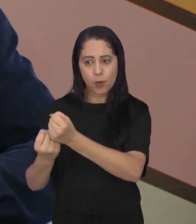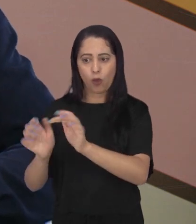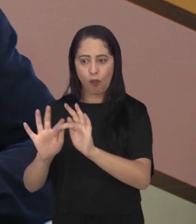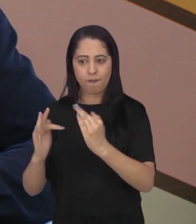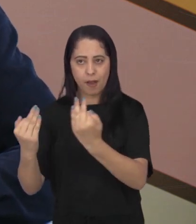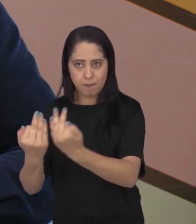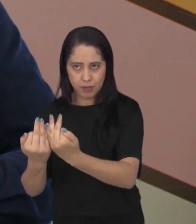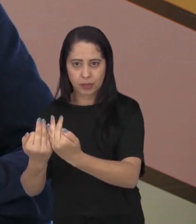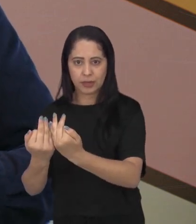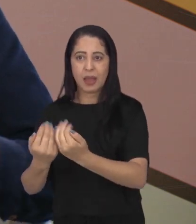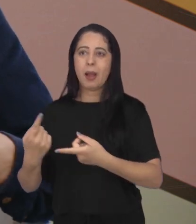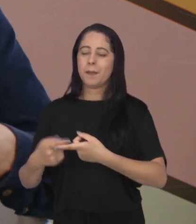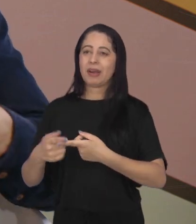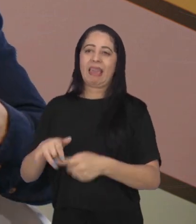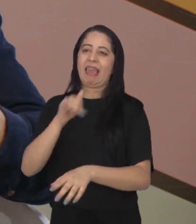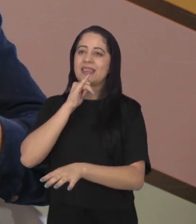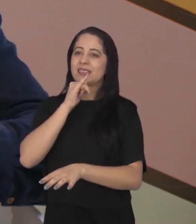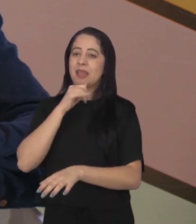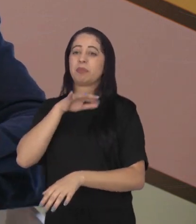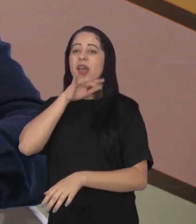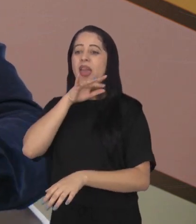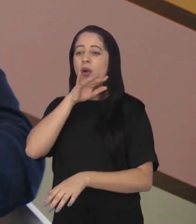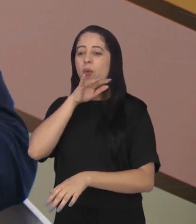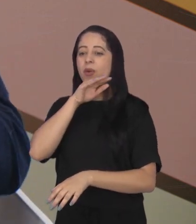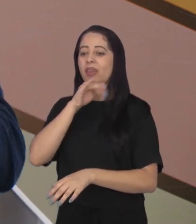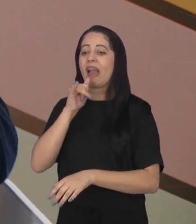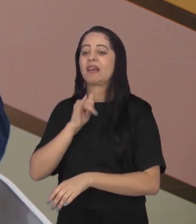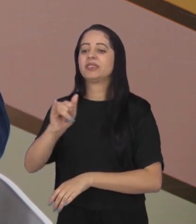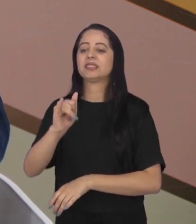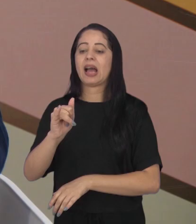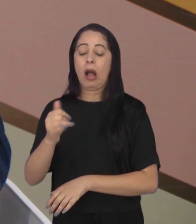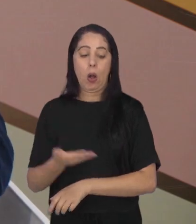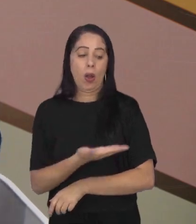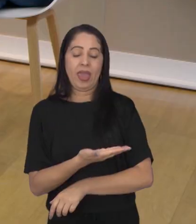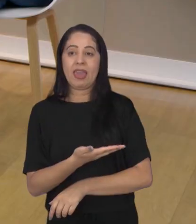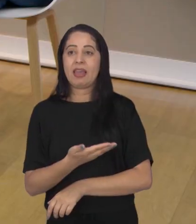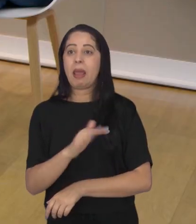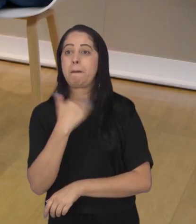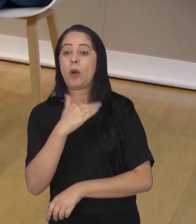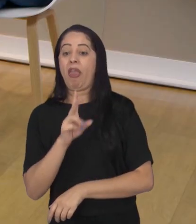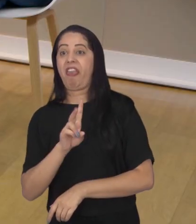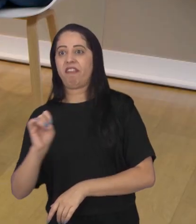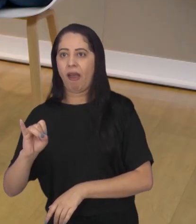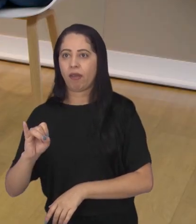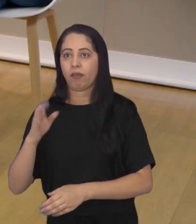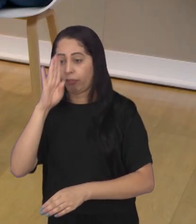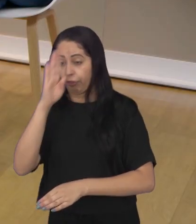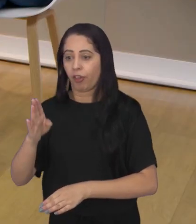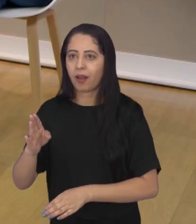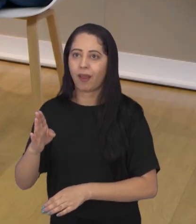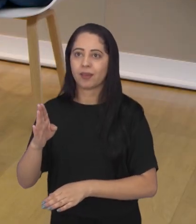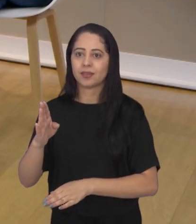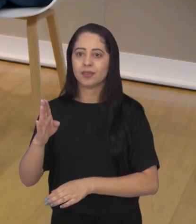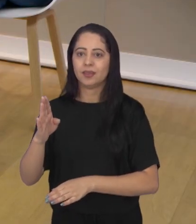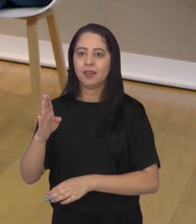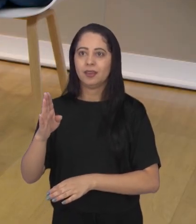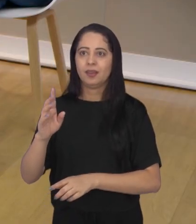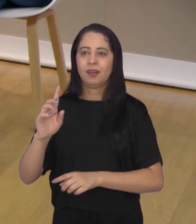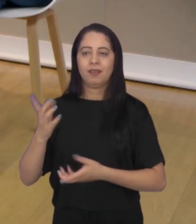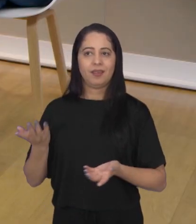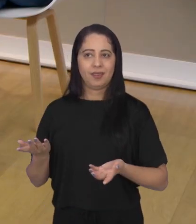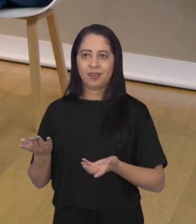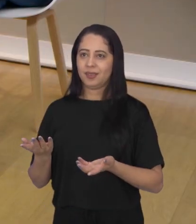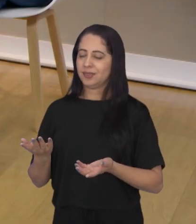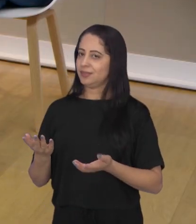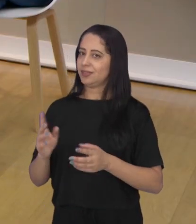a equipe, que é muito difícil você dar uma notícia muito ruim para a pessoa e já ter que